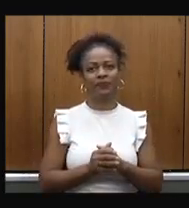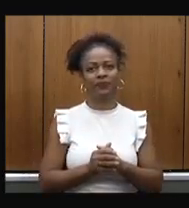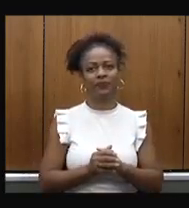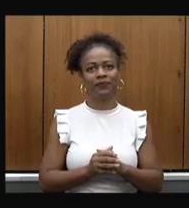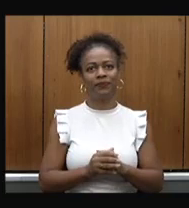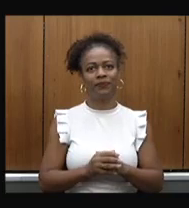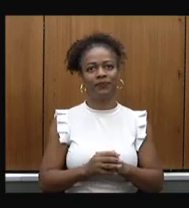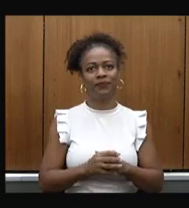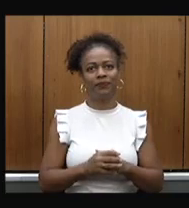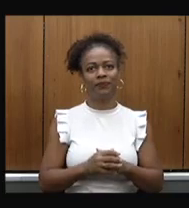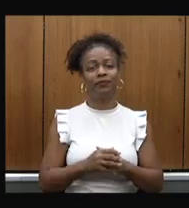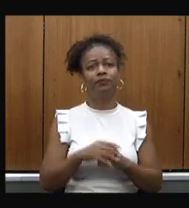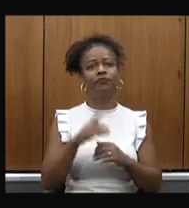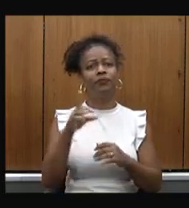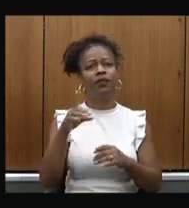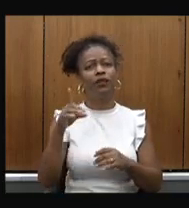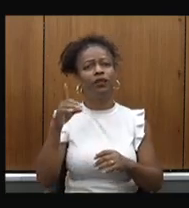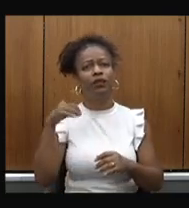Doutor Fábio,